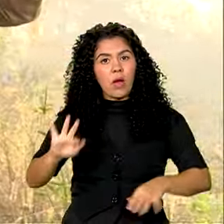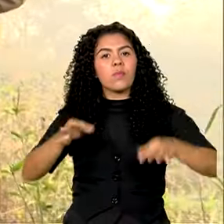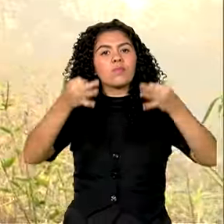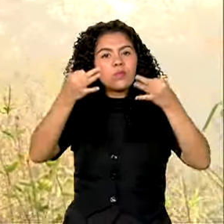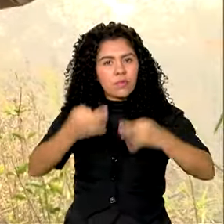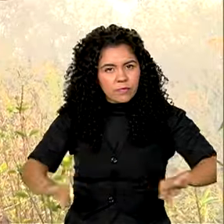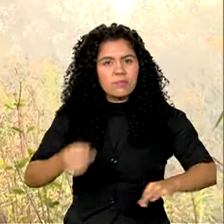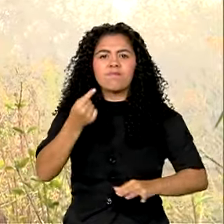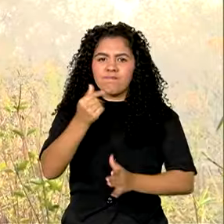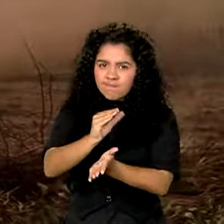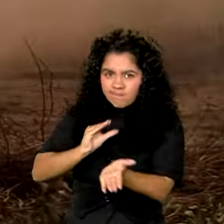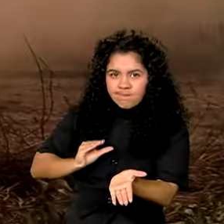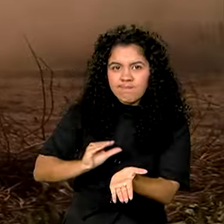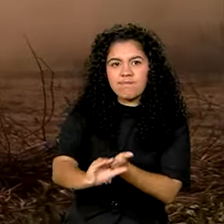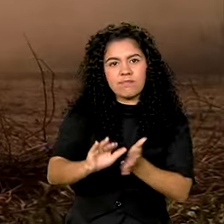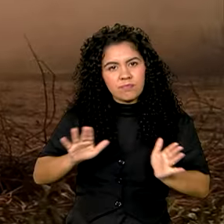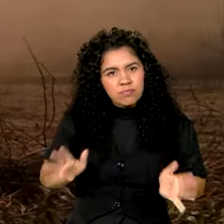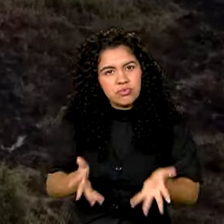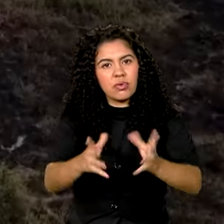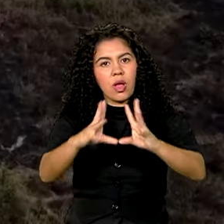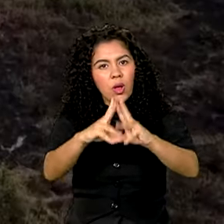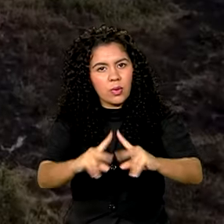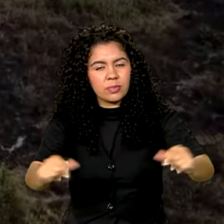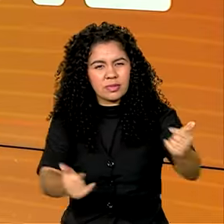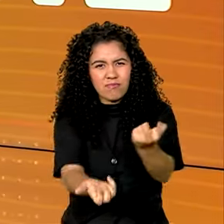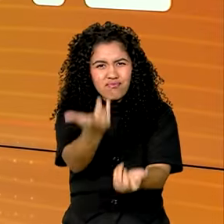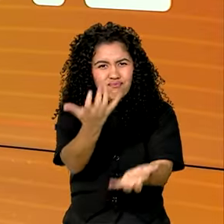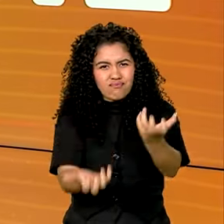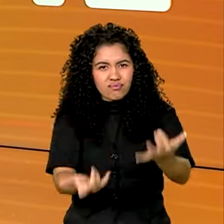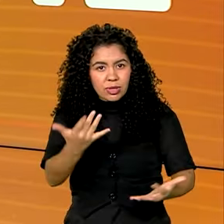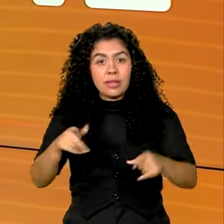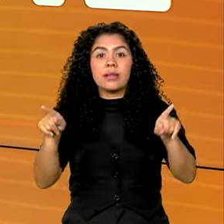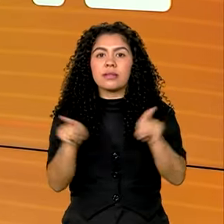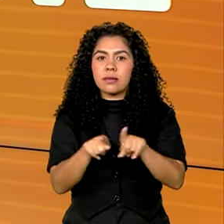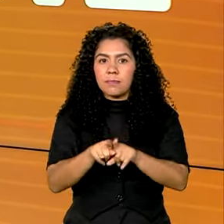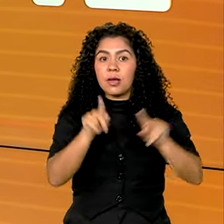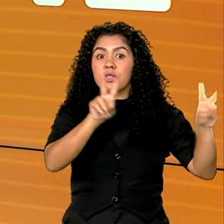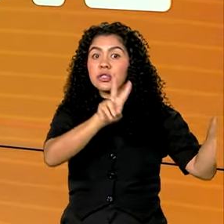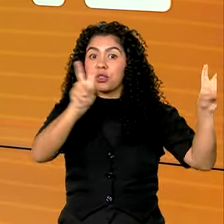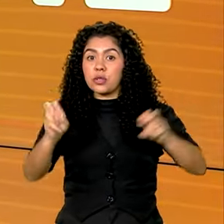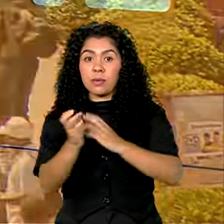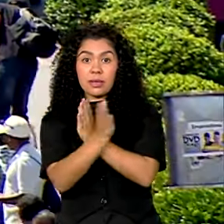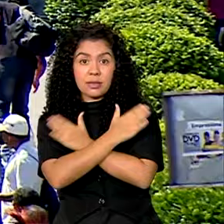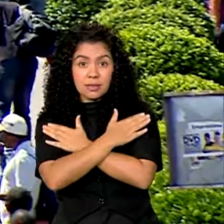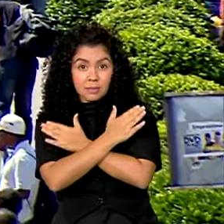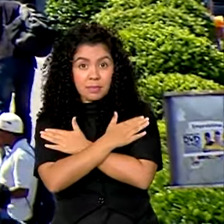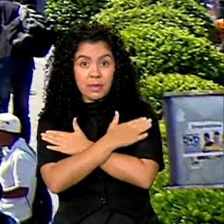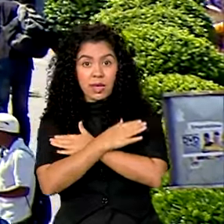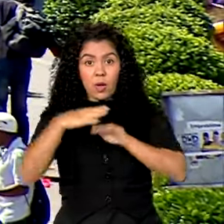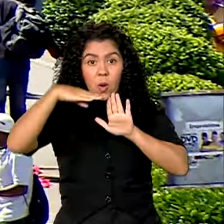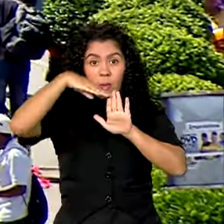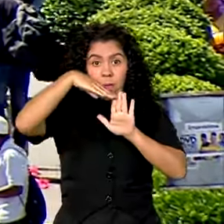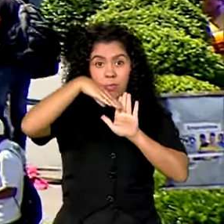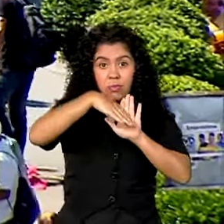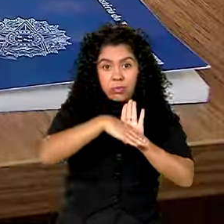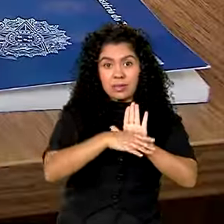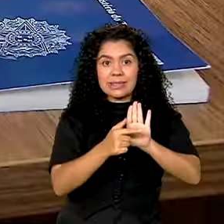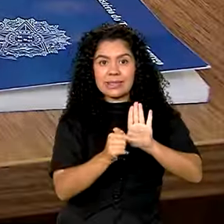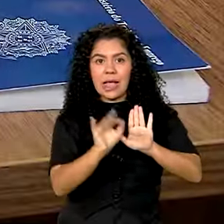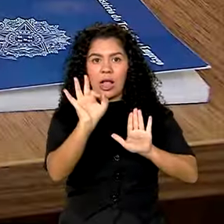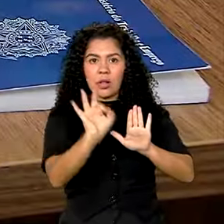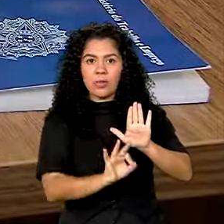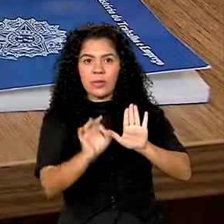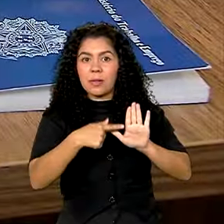não faltarão recursos para combater os incêndios. E veja também, desemprego cai para 7% e